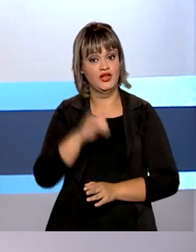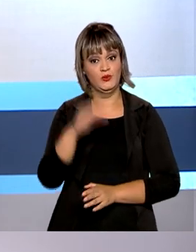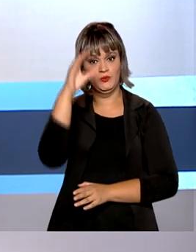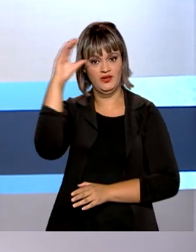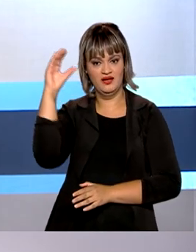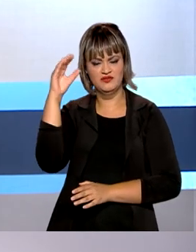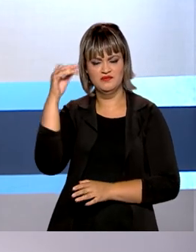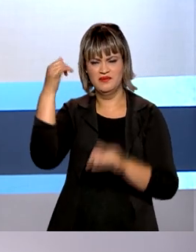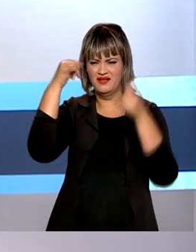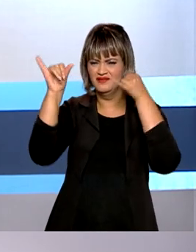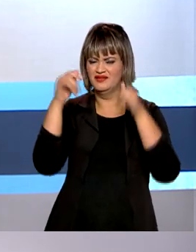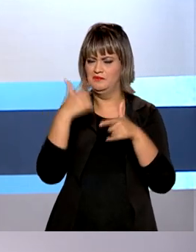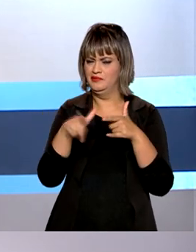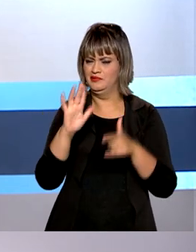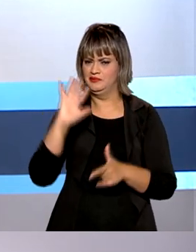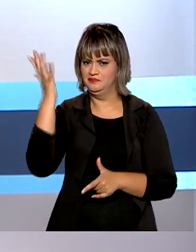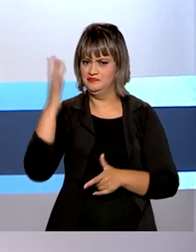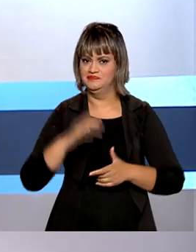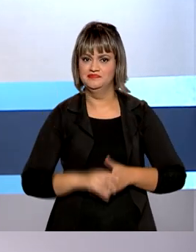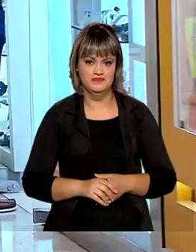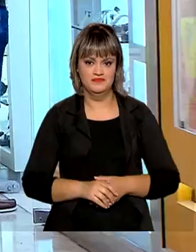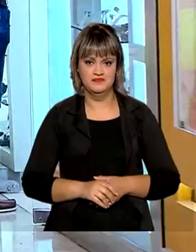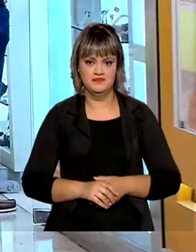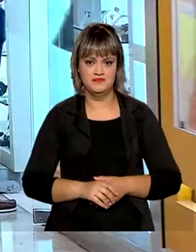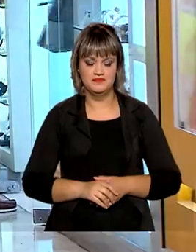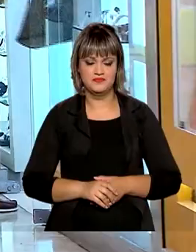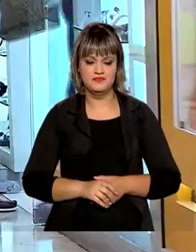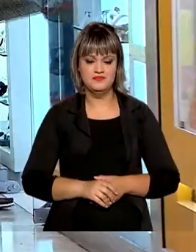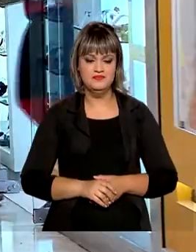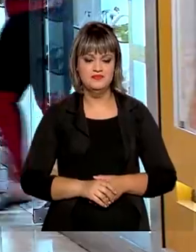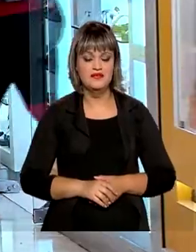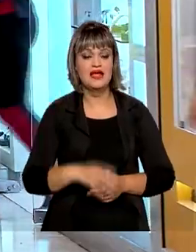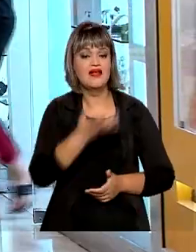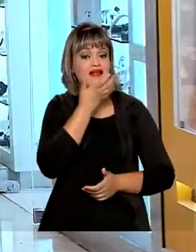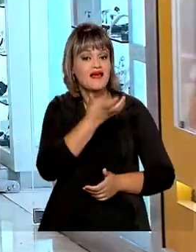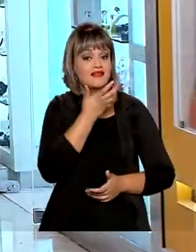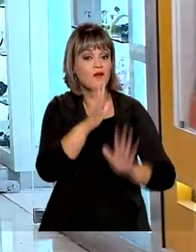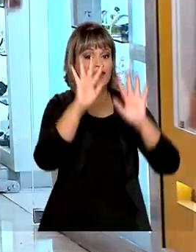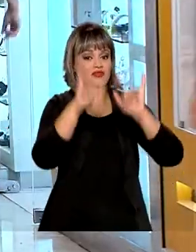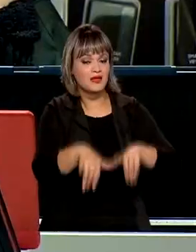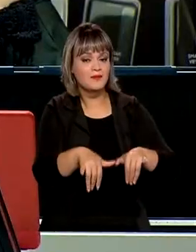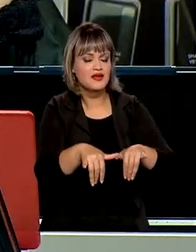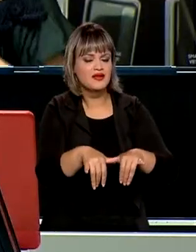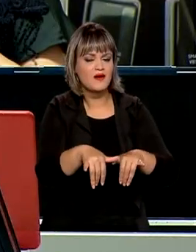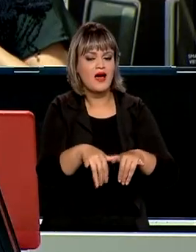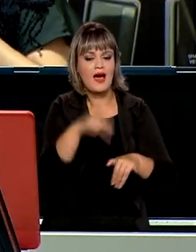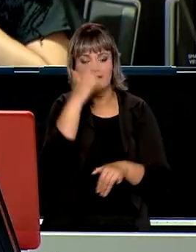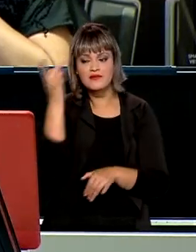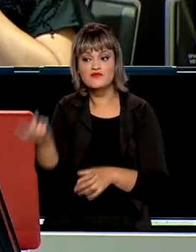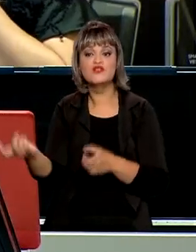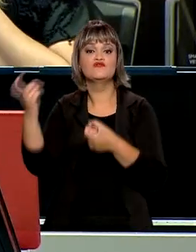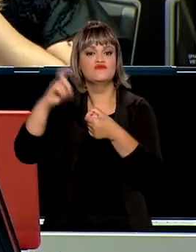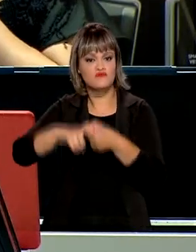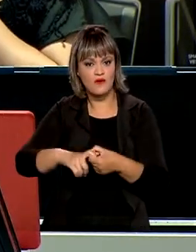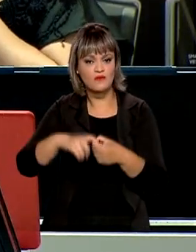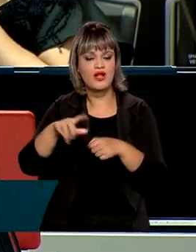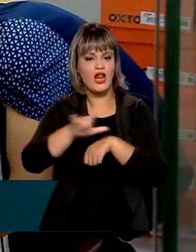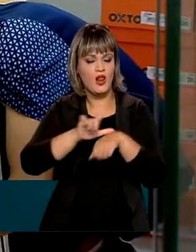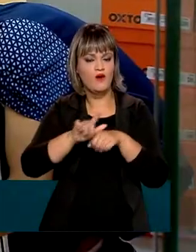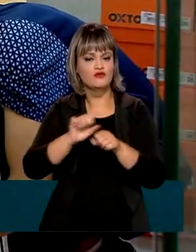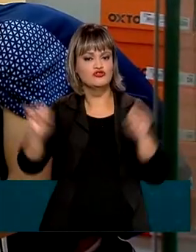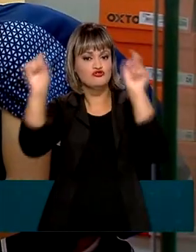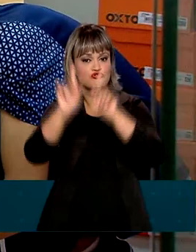Consumidor para evitar dores de cabeça. Depois do Natal, muitos consumidores que voltam ao comércio e aos